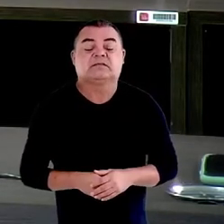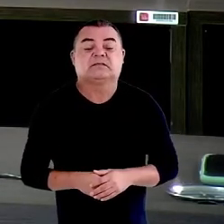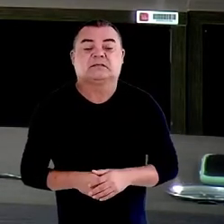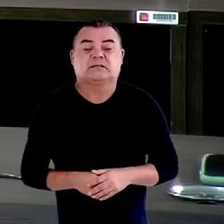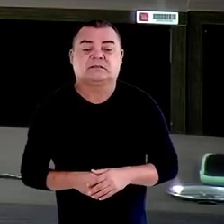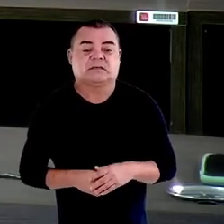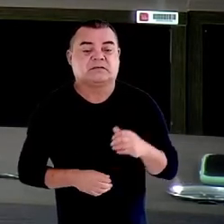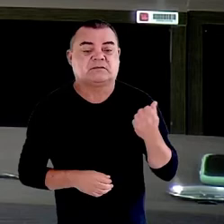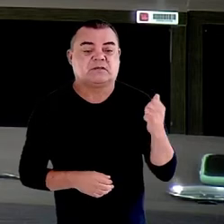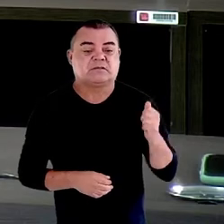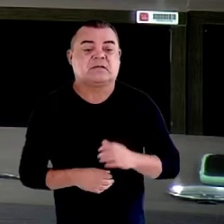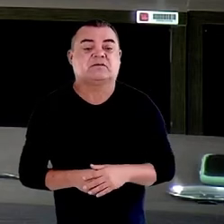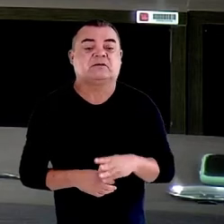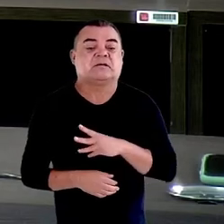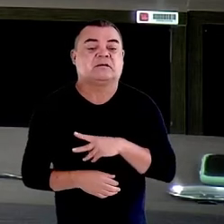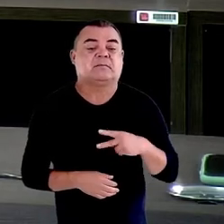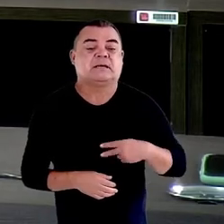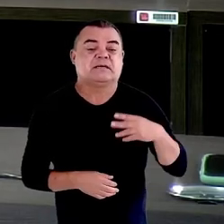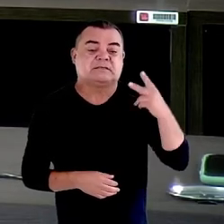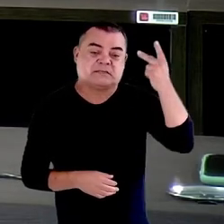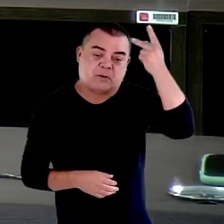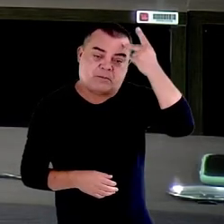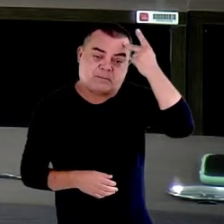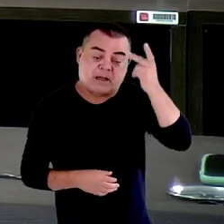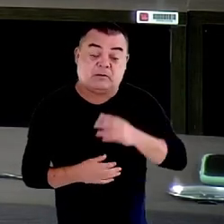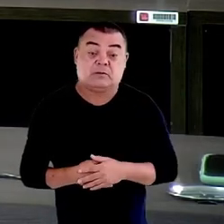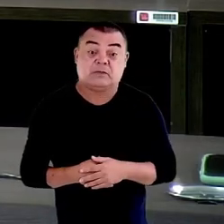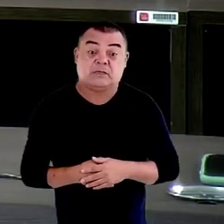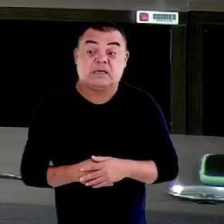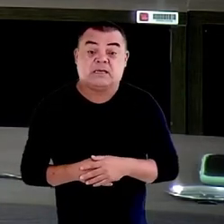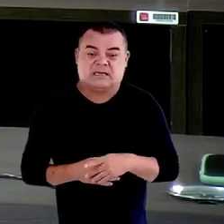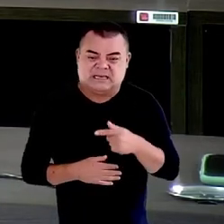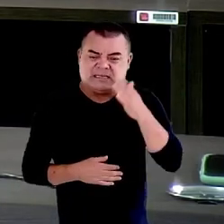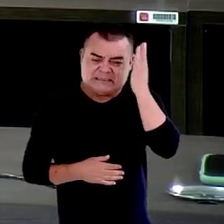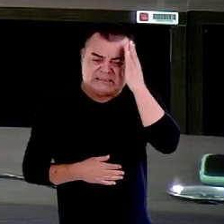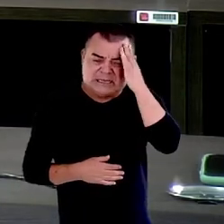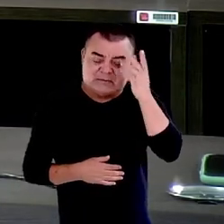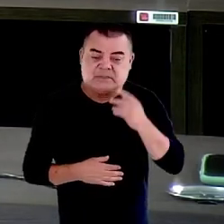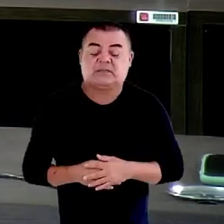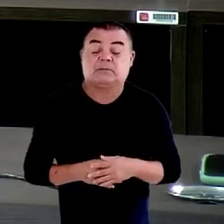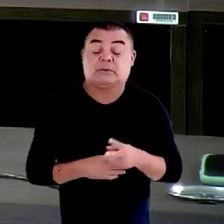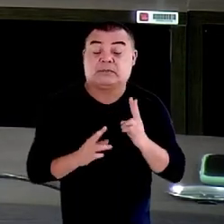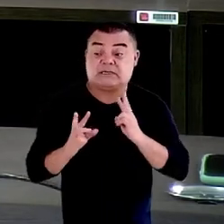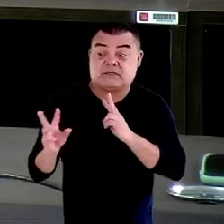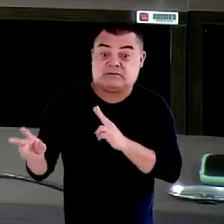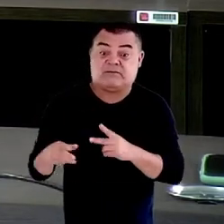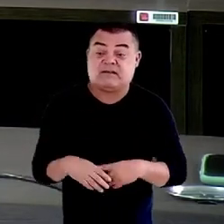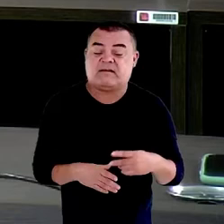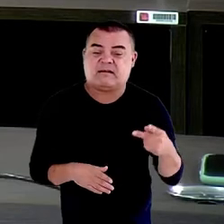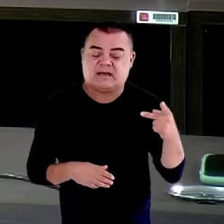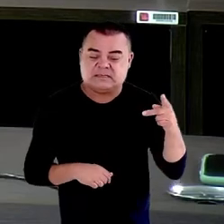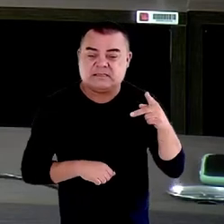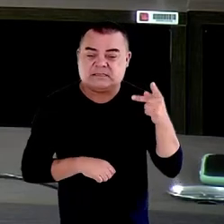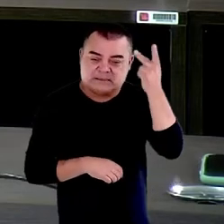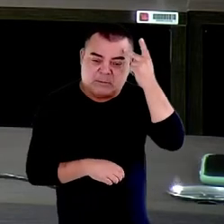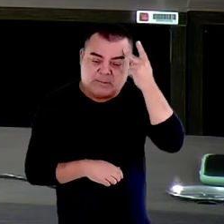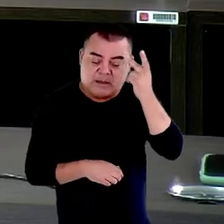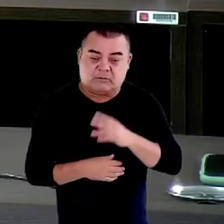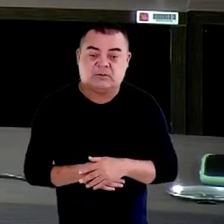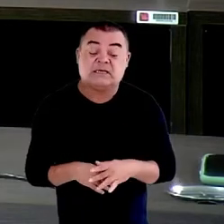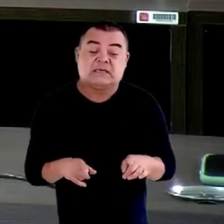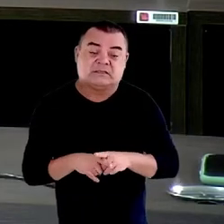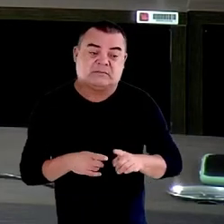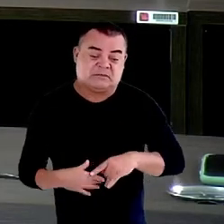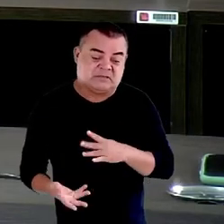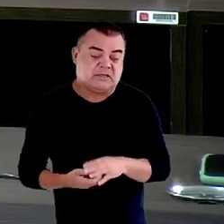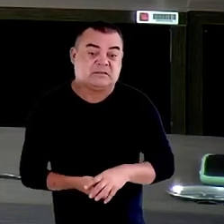de São Paulo deve saber bem disso, porque a gente vê muito isso lá, não apenas lá, vem todo o Brasil, mas em São Paulo a gente vê muitas pessoas dormindo